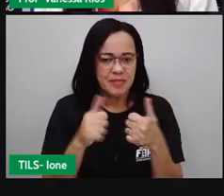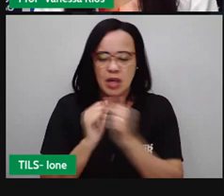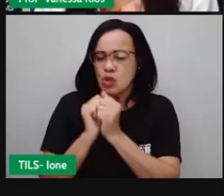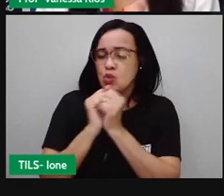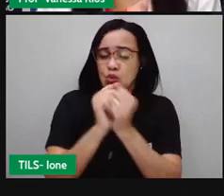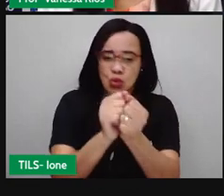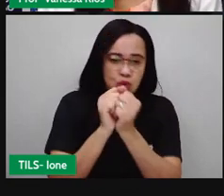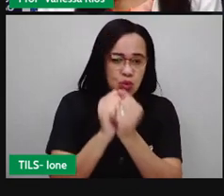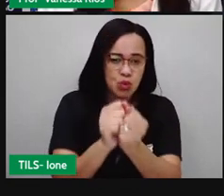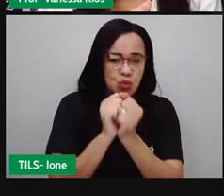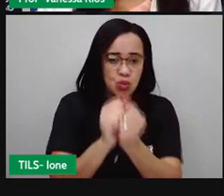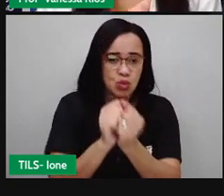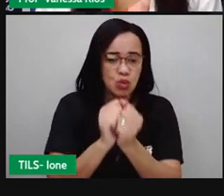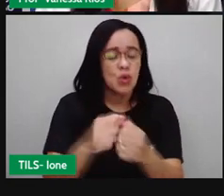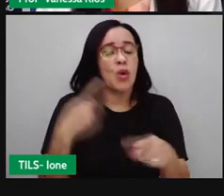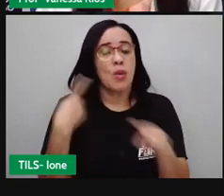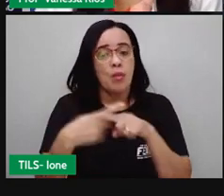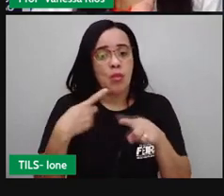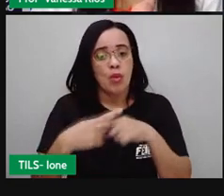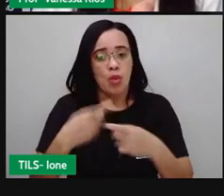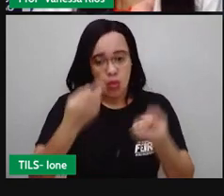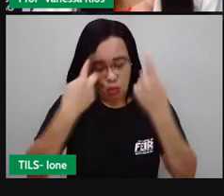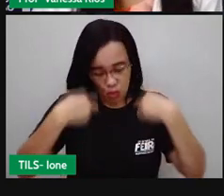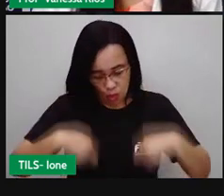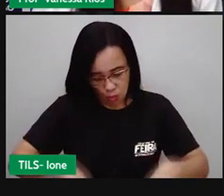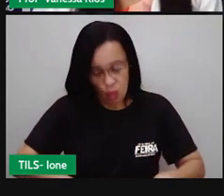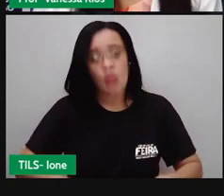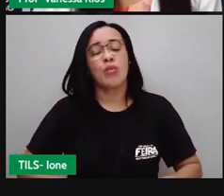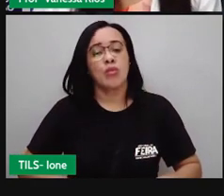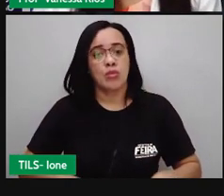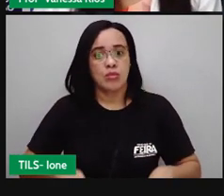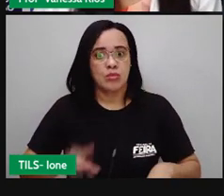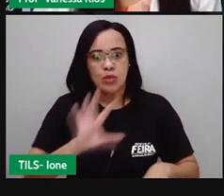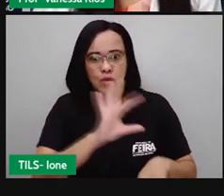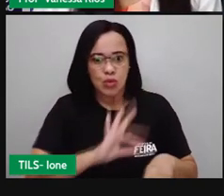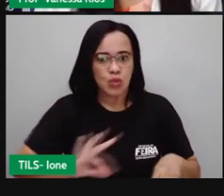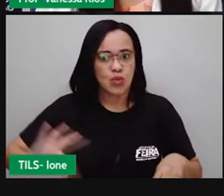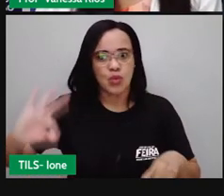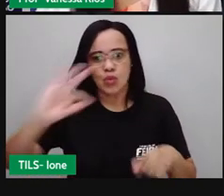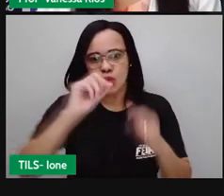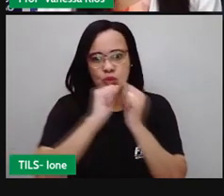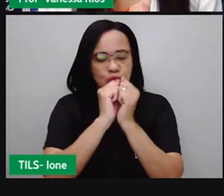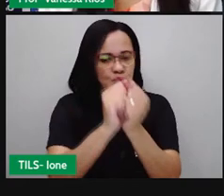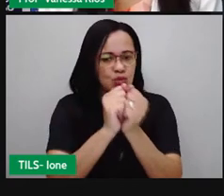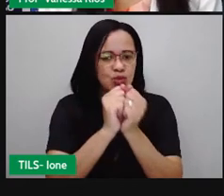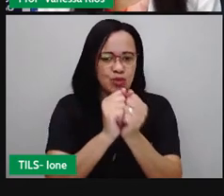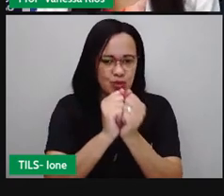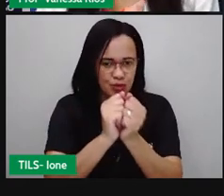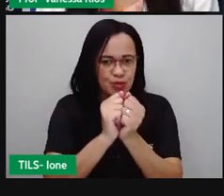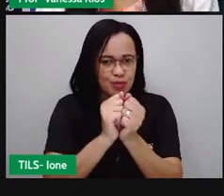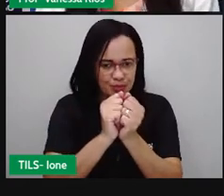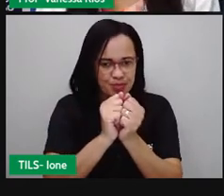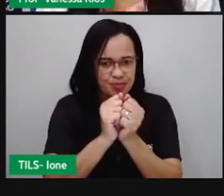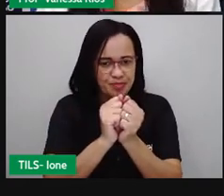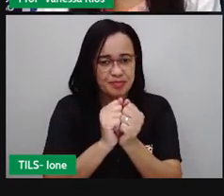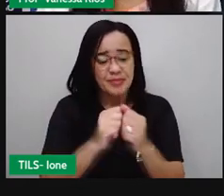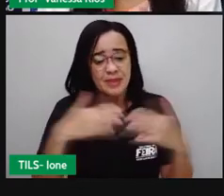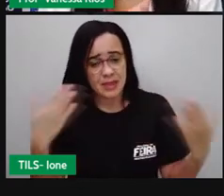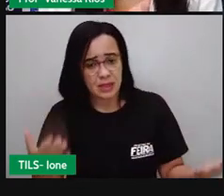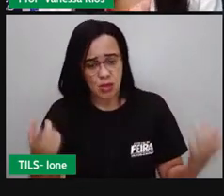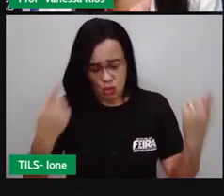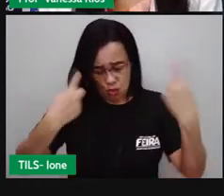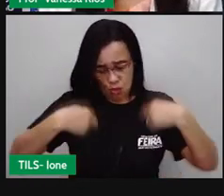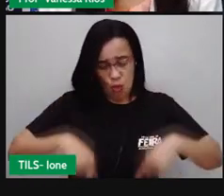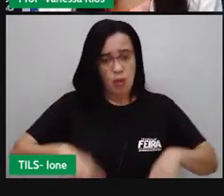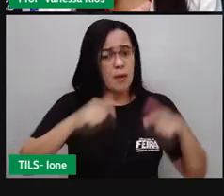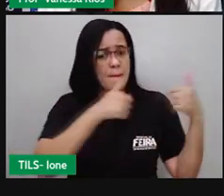partes, mas nosso corpo é um todo. E o bom funcionamento depende aí de